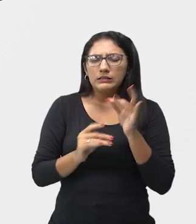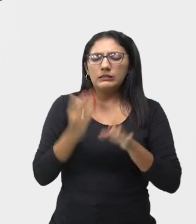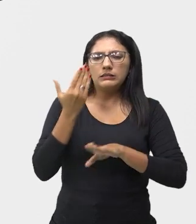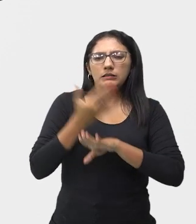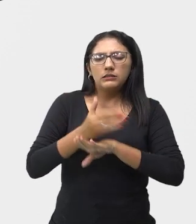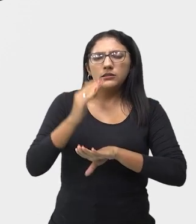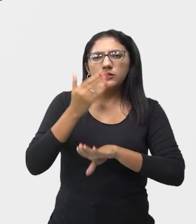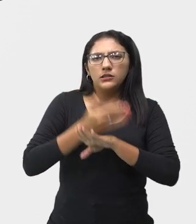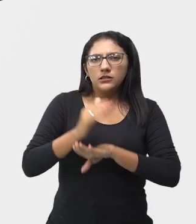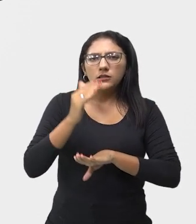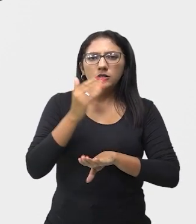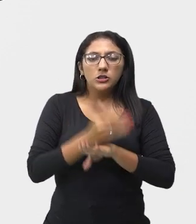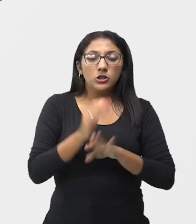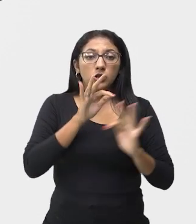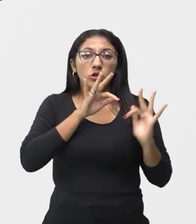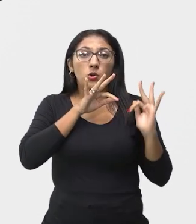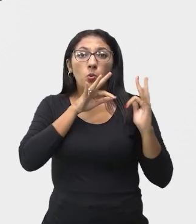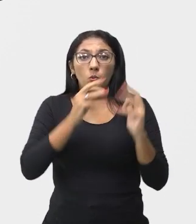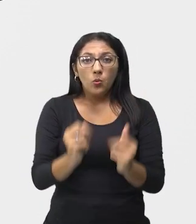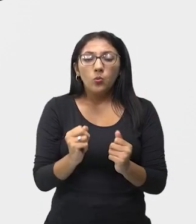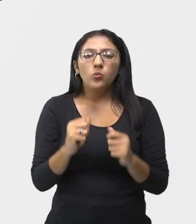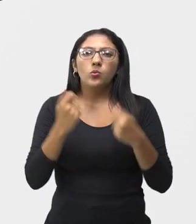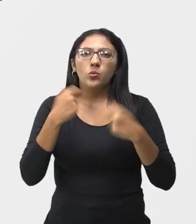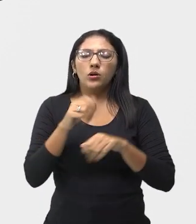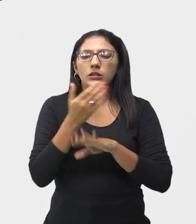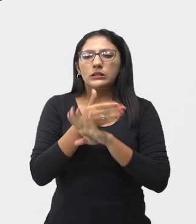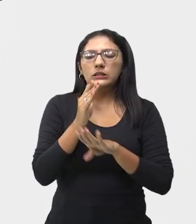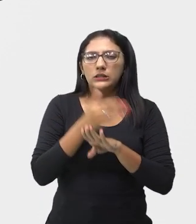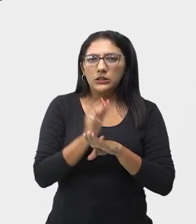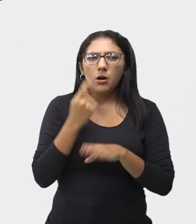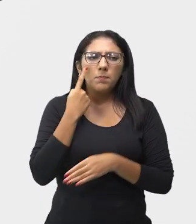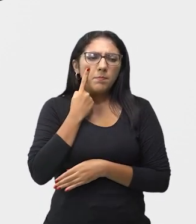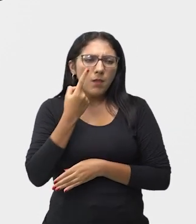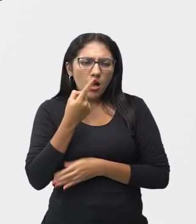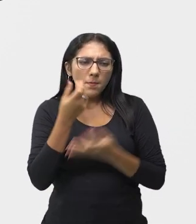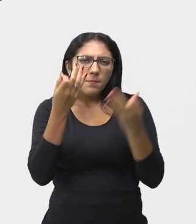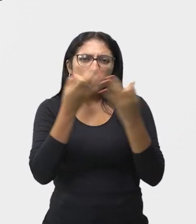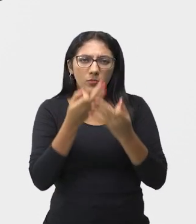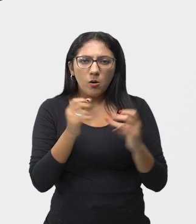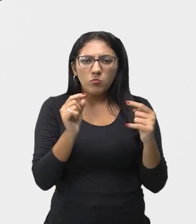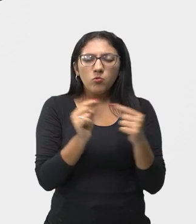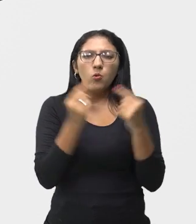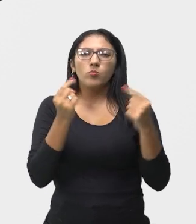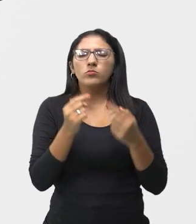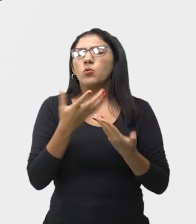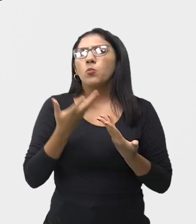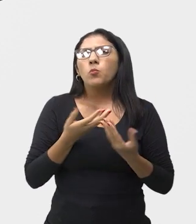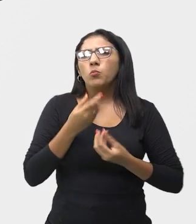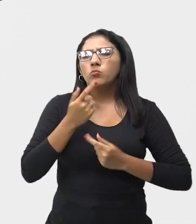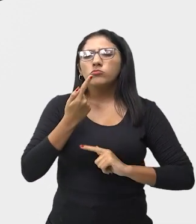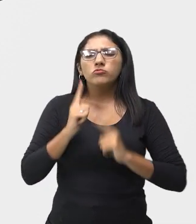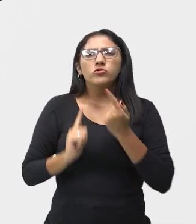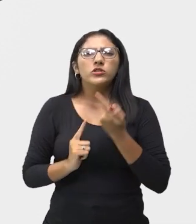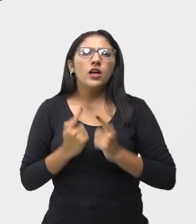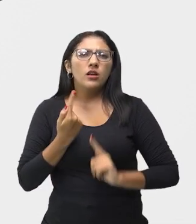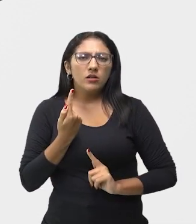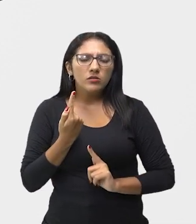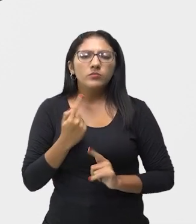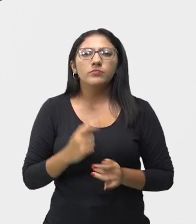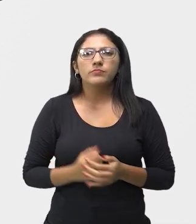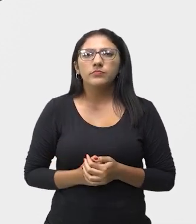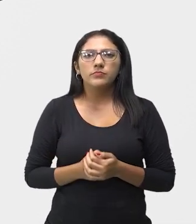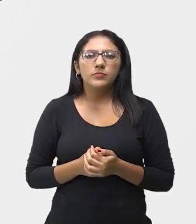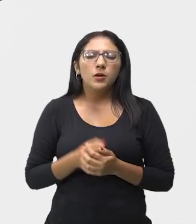pelos atores, diretores e coreógrafos, até que fiquem satisfeitos. E que gestos são esses? Por exemplo,